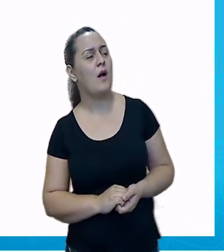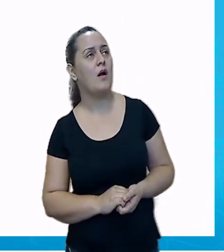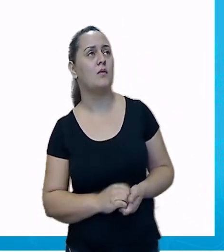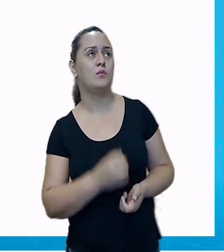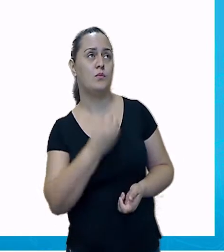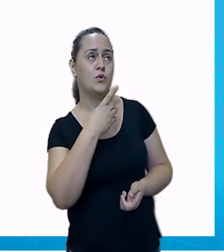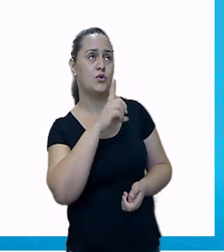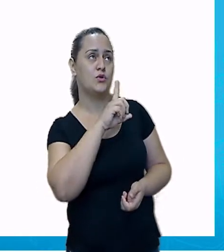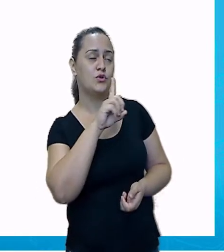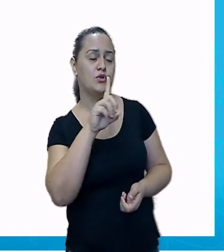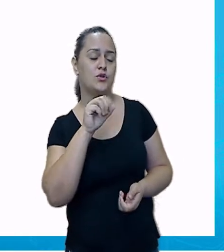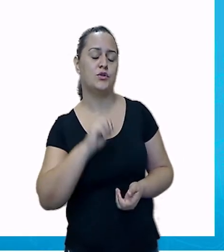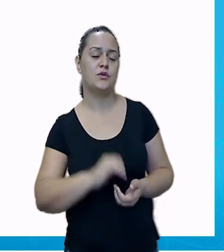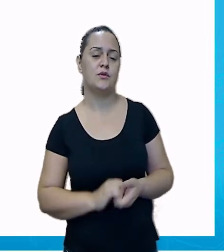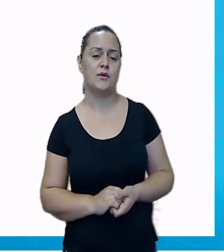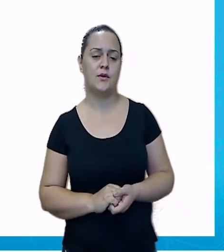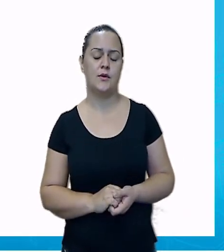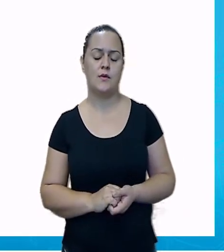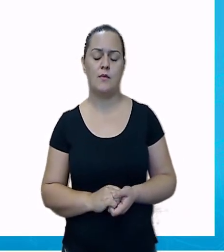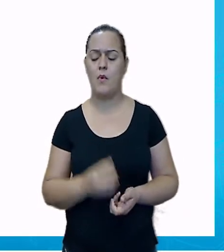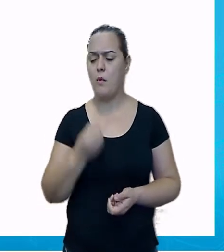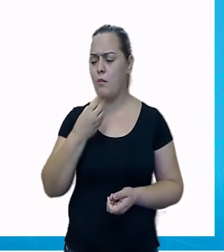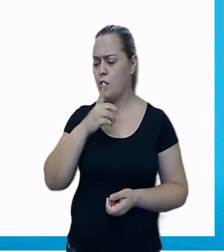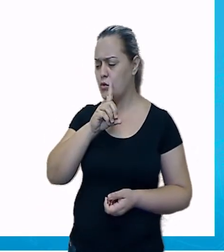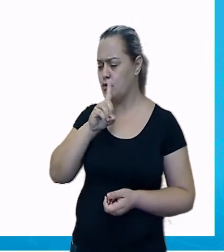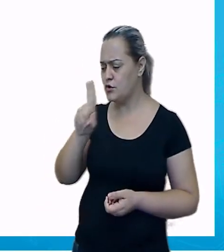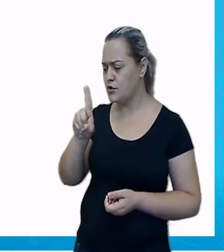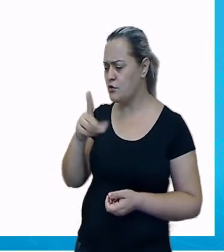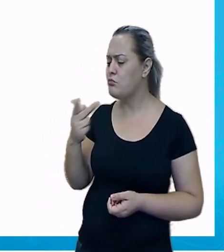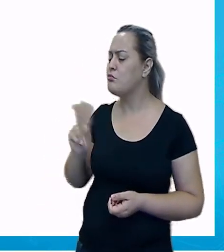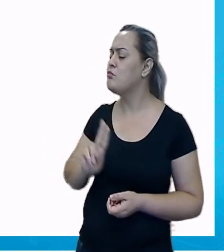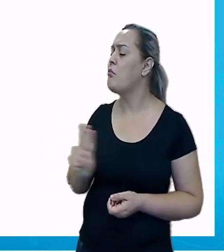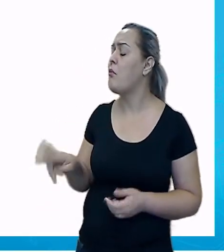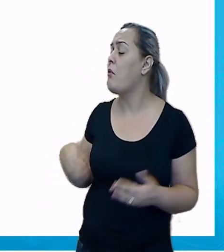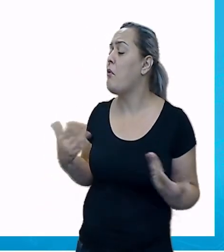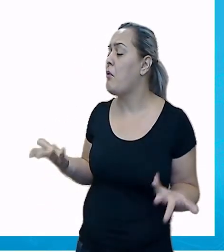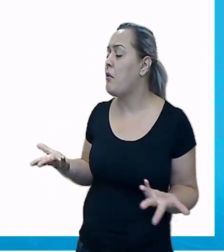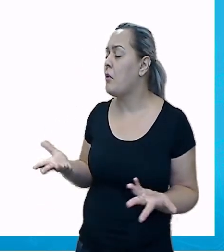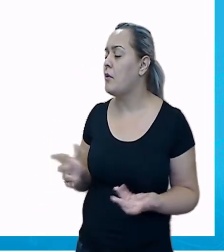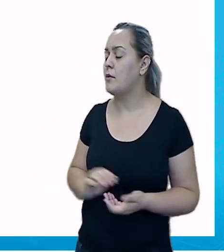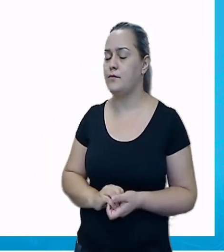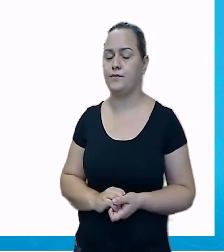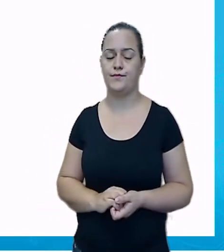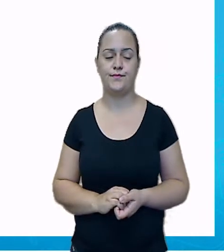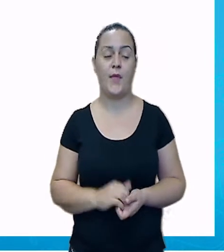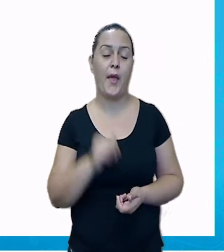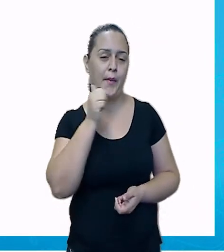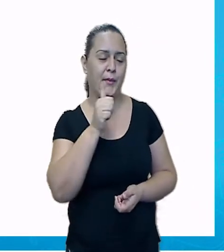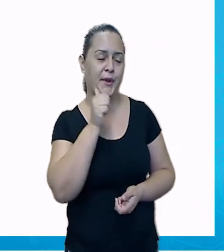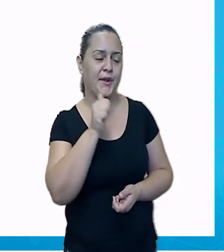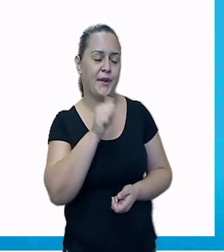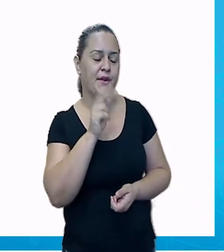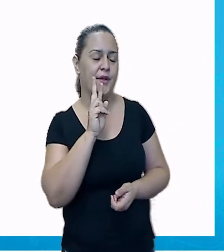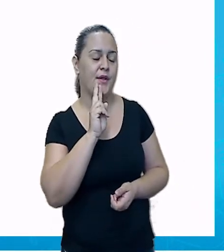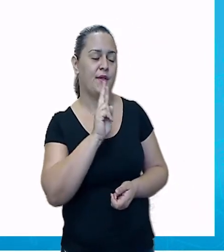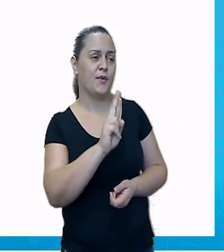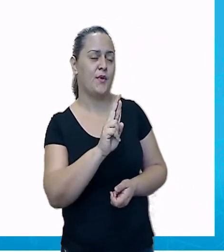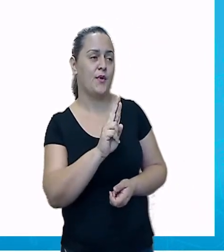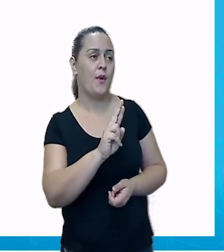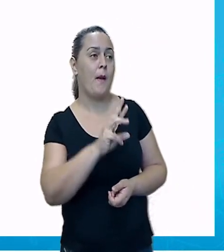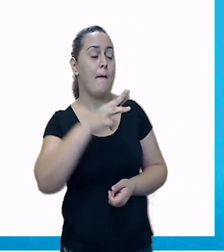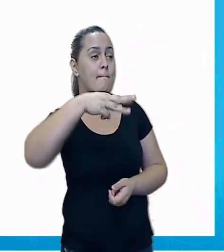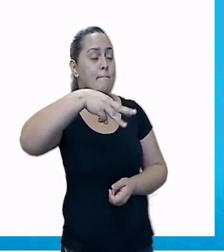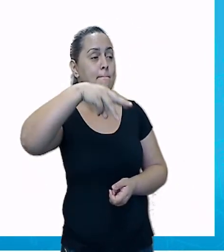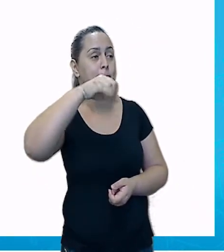como você se chama? Pergunta a ela gentilmente. Ele se chama Miguel, diz Camila. Você vem